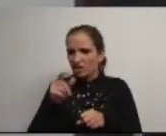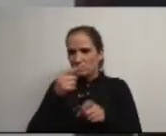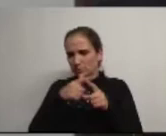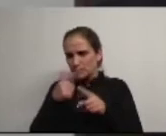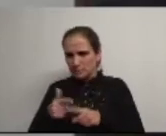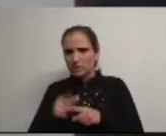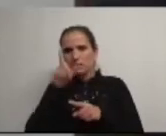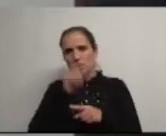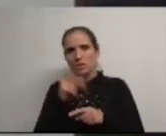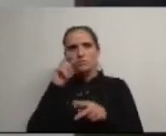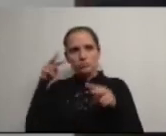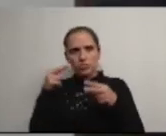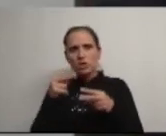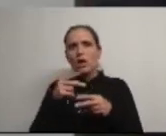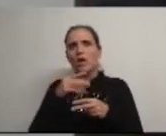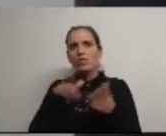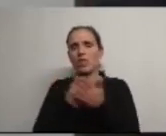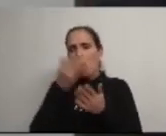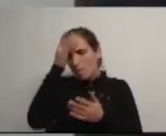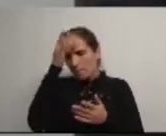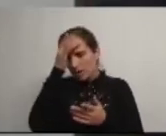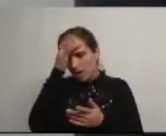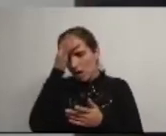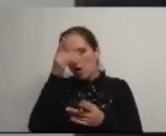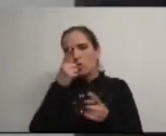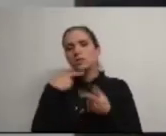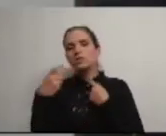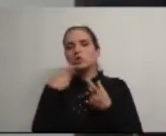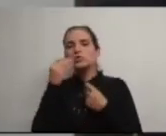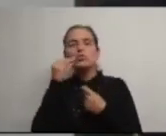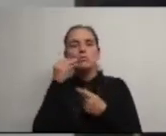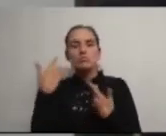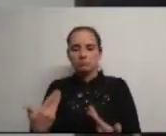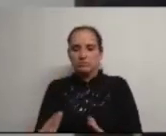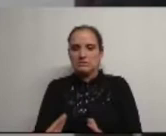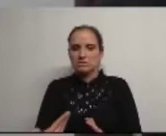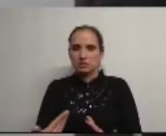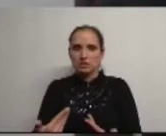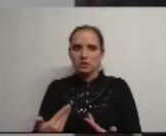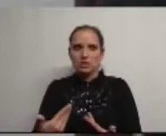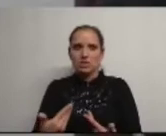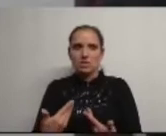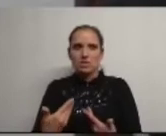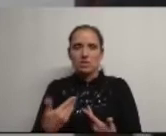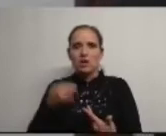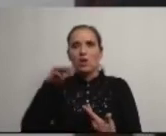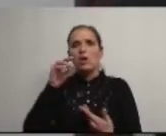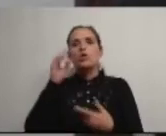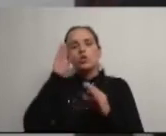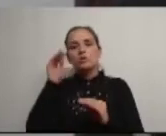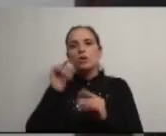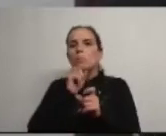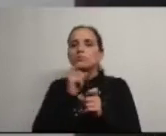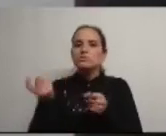a apreciação e emissão prévia de opinião de questões como a atualidade como a atualidade da eventual municipalização da